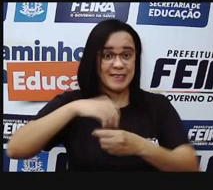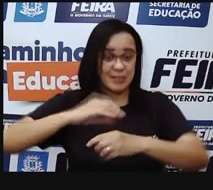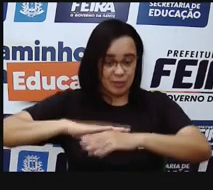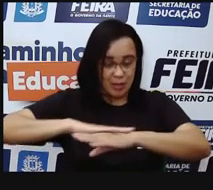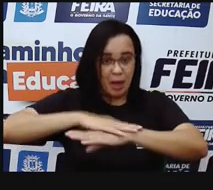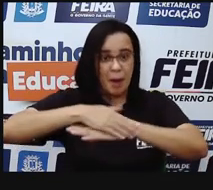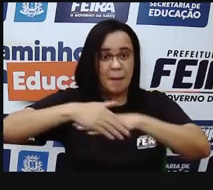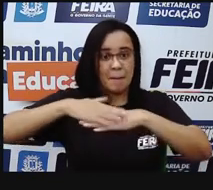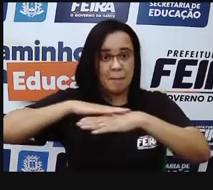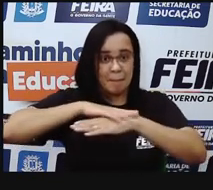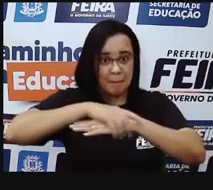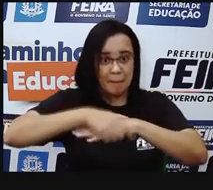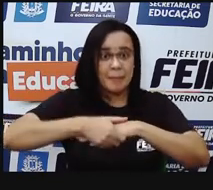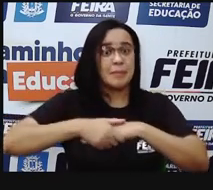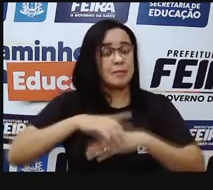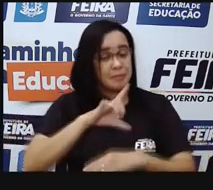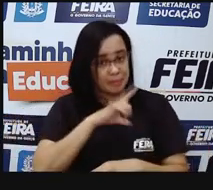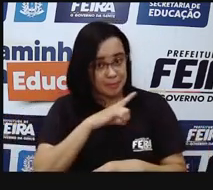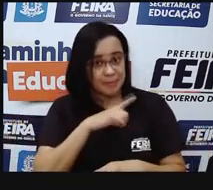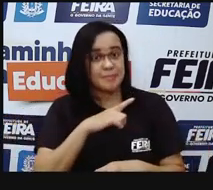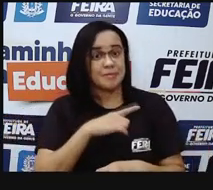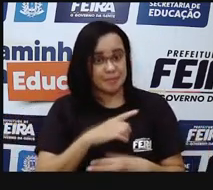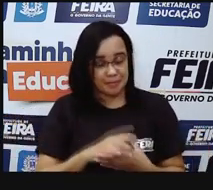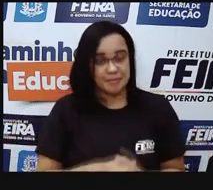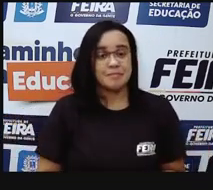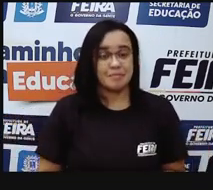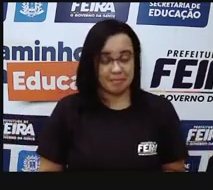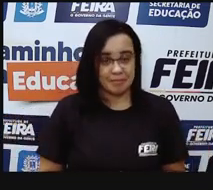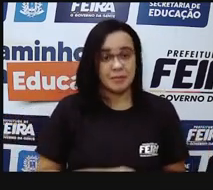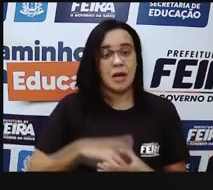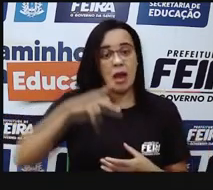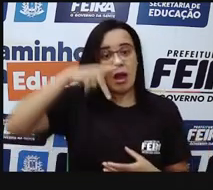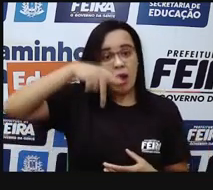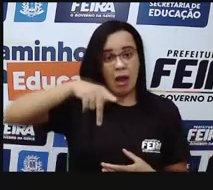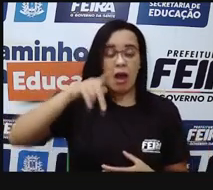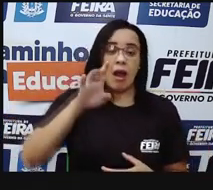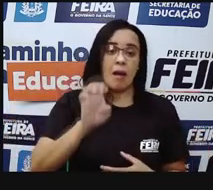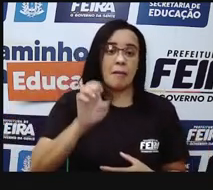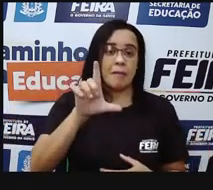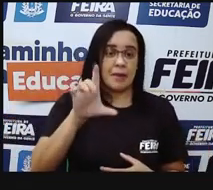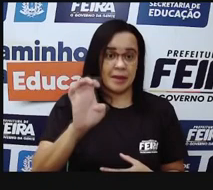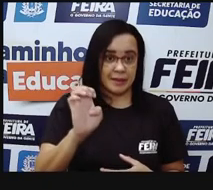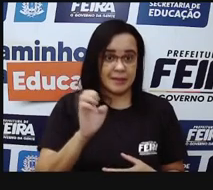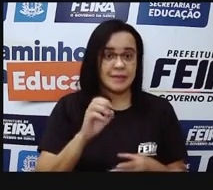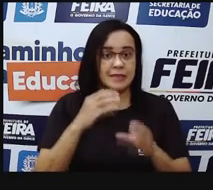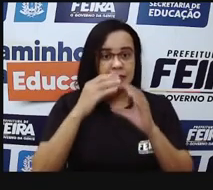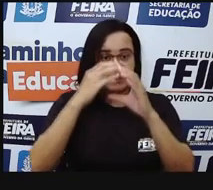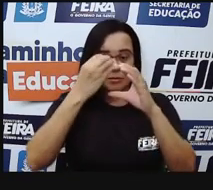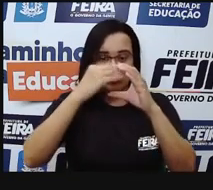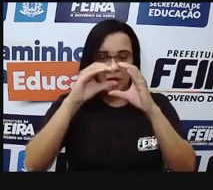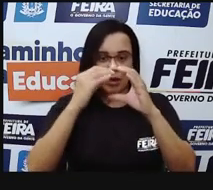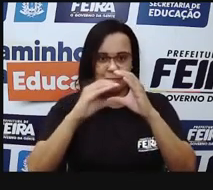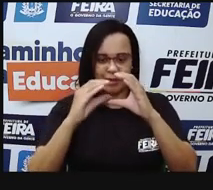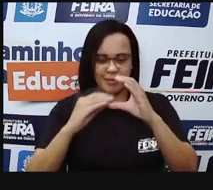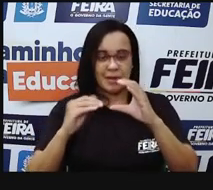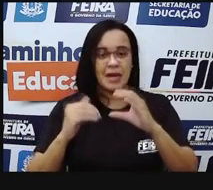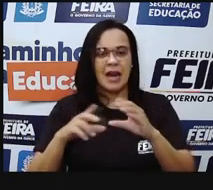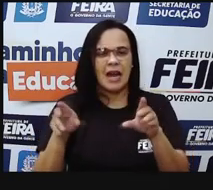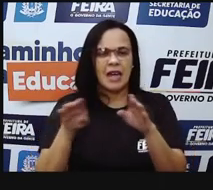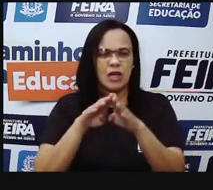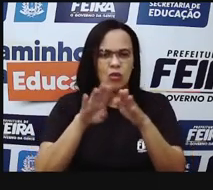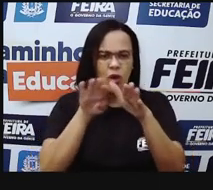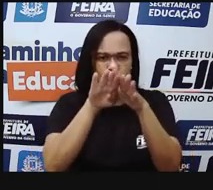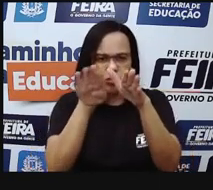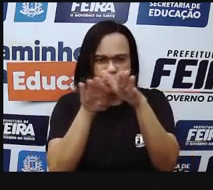assim, que formam a nossa pele e logo abaixo dessa hipotermia, sustentando toda